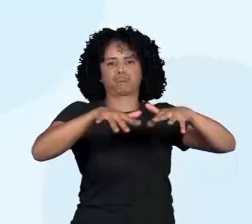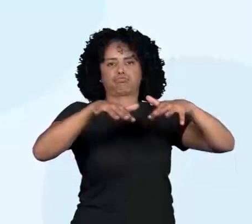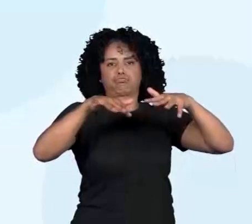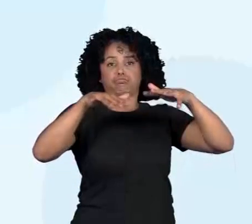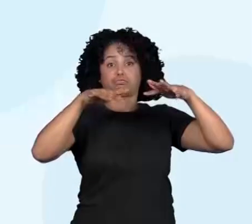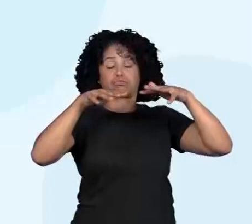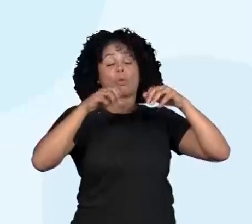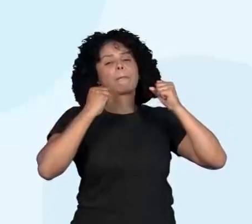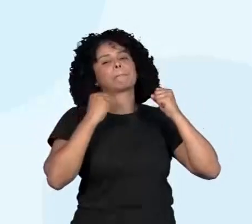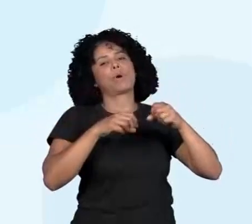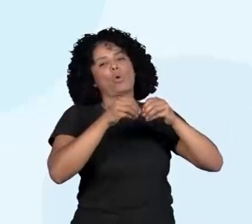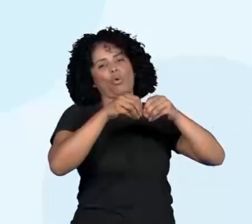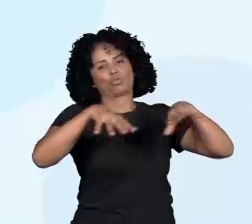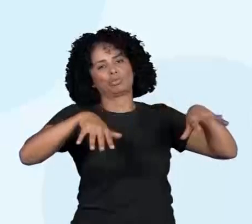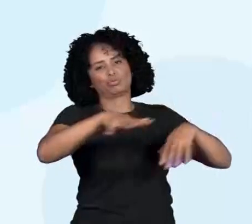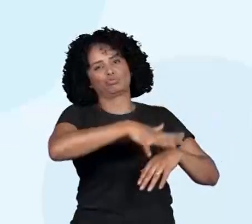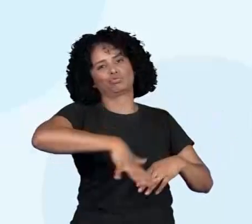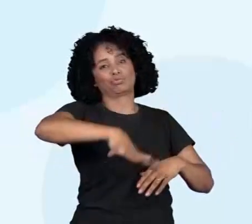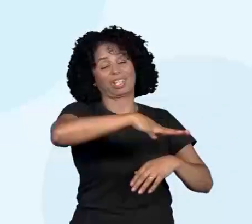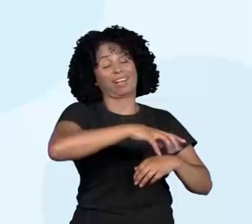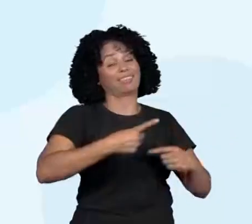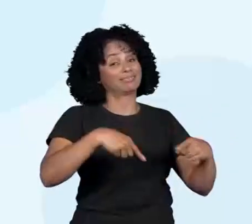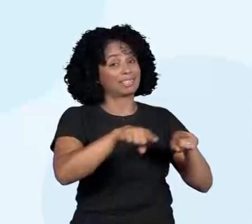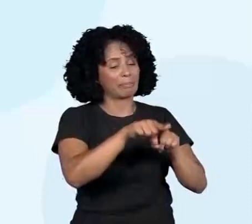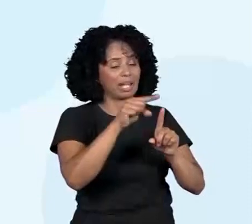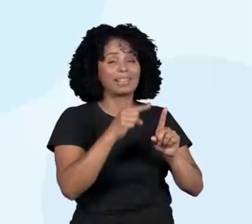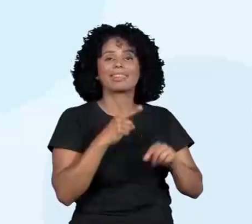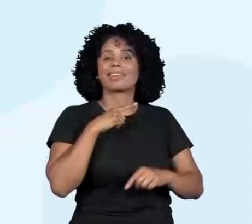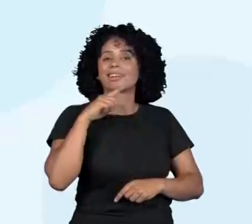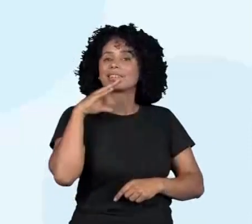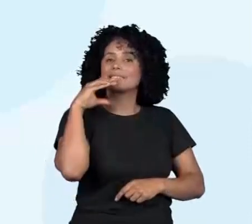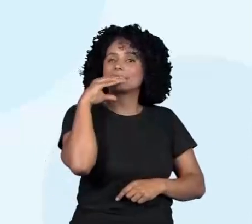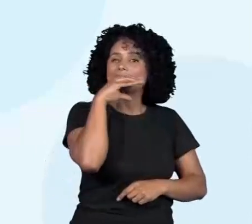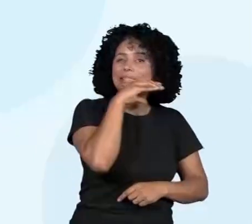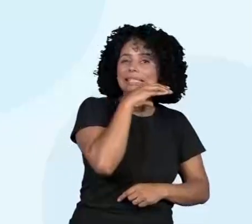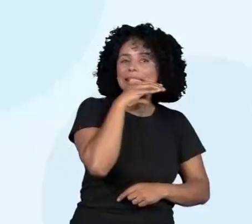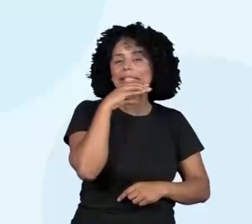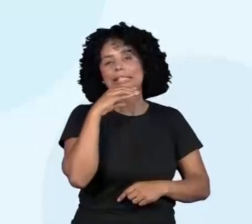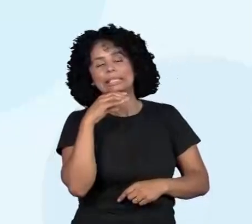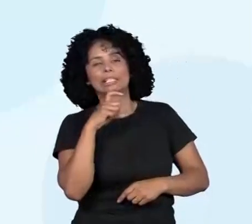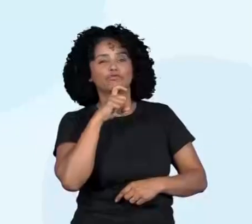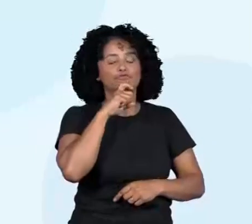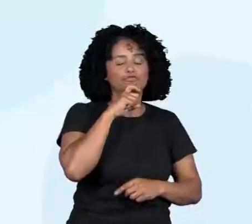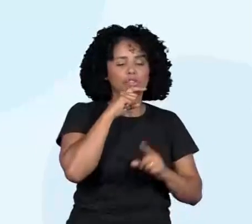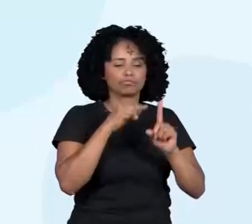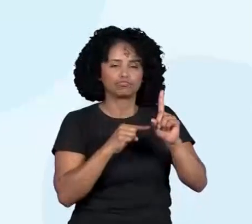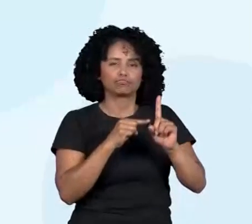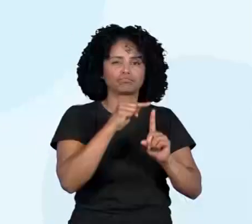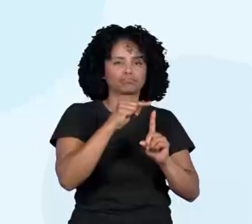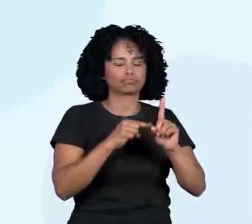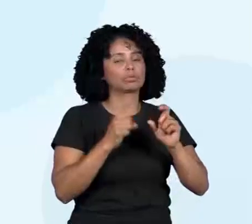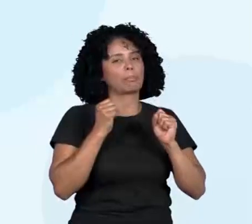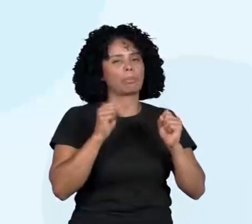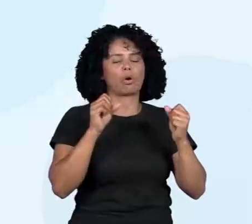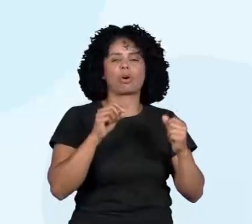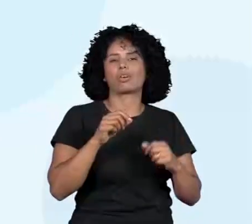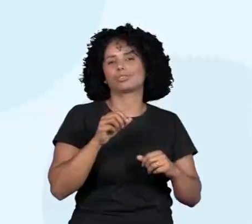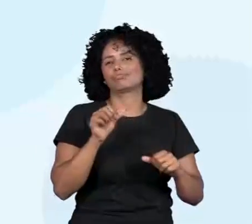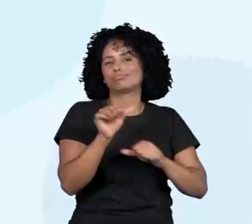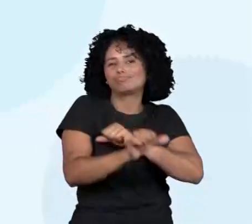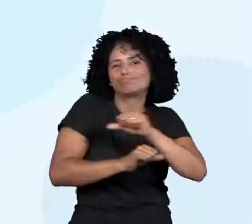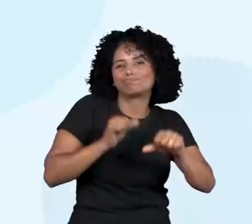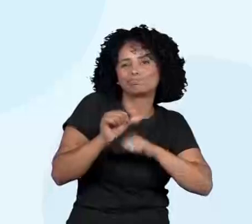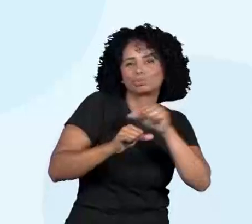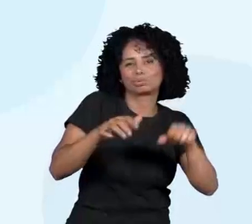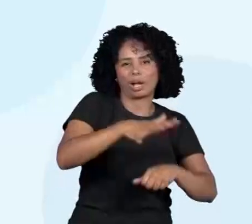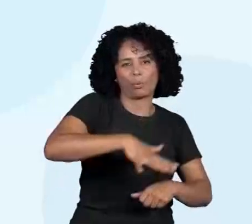da temperatura local. Então, tem que ter um desvio dos rios para poder ir para a hidrelétrica. Isso pode causar